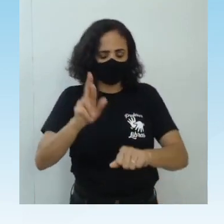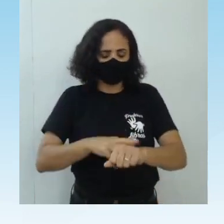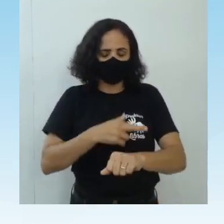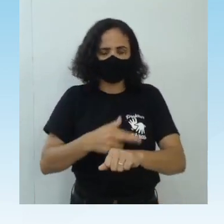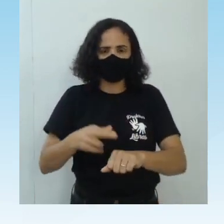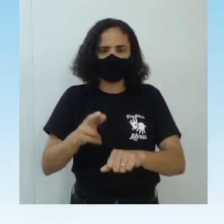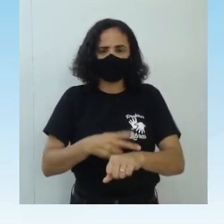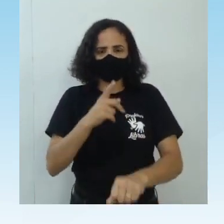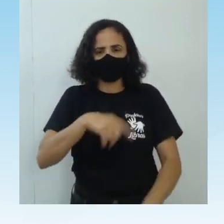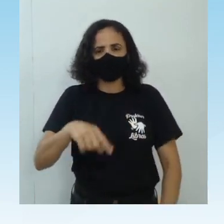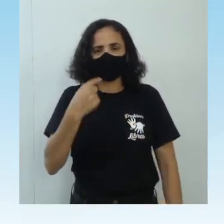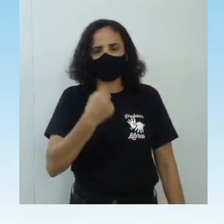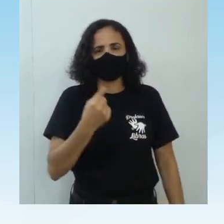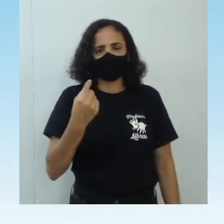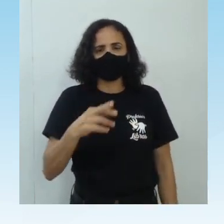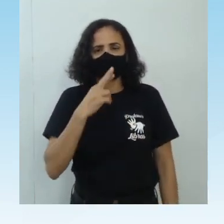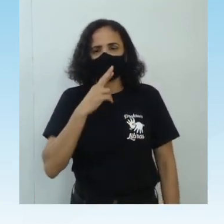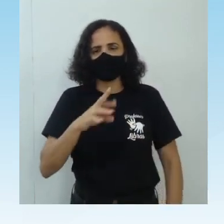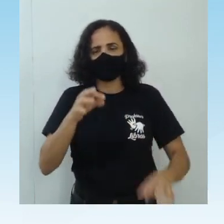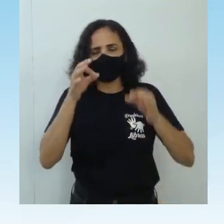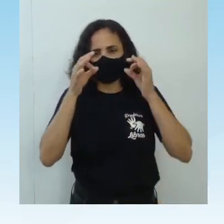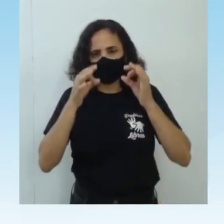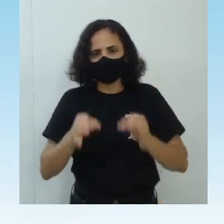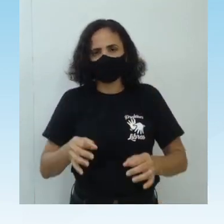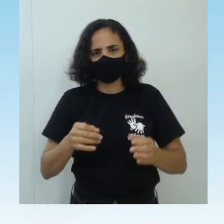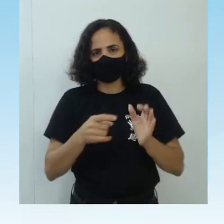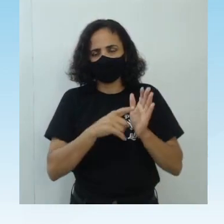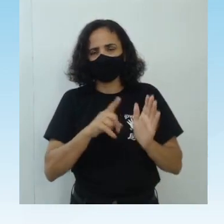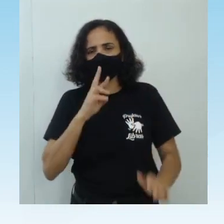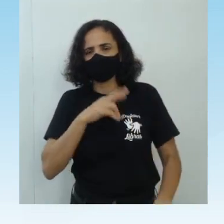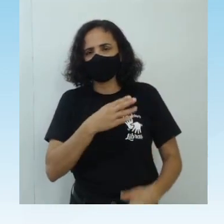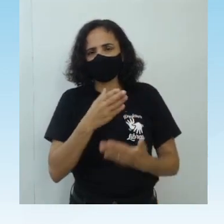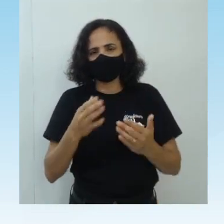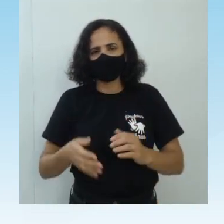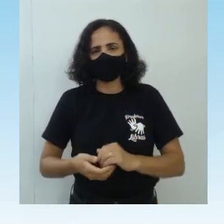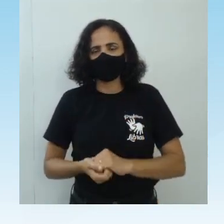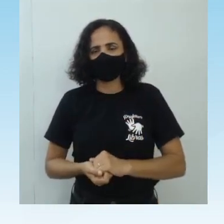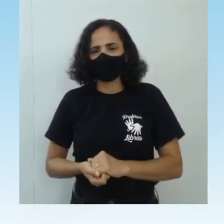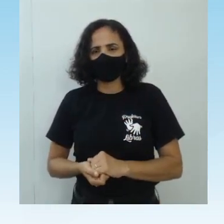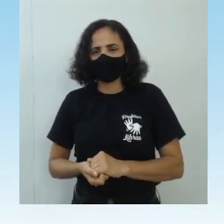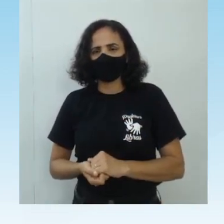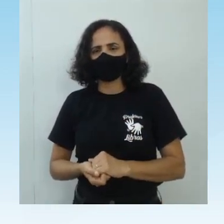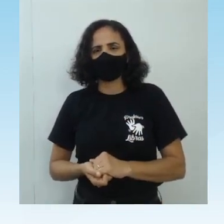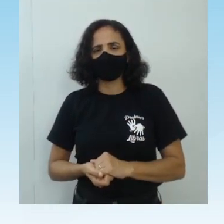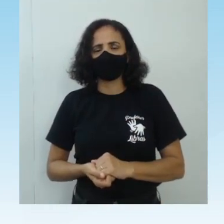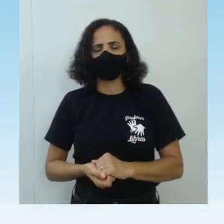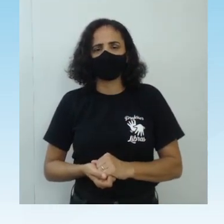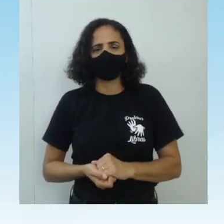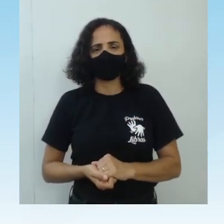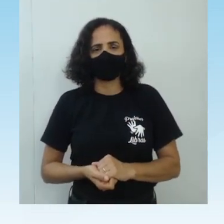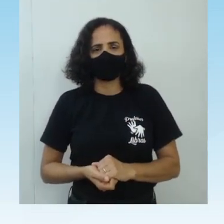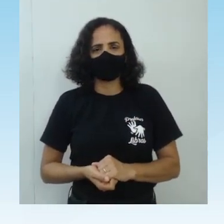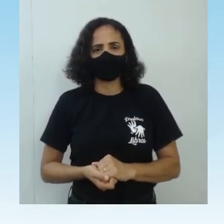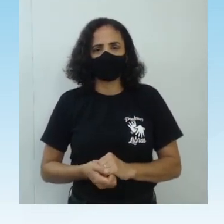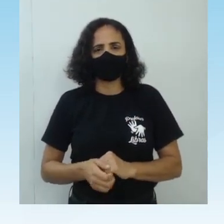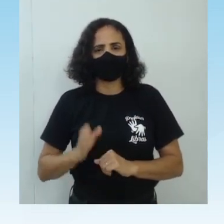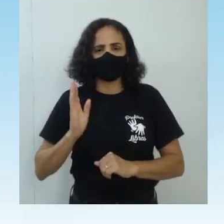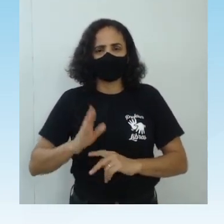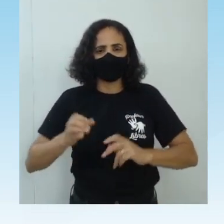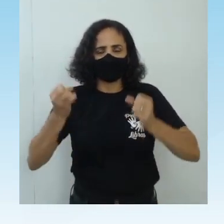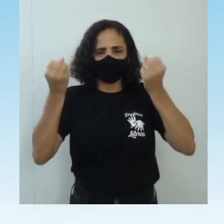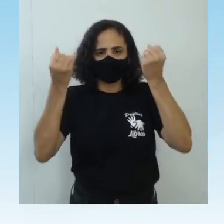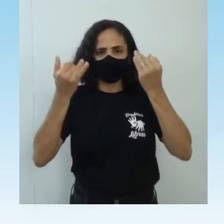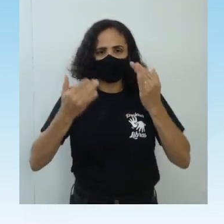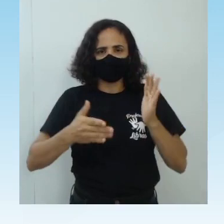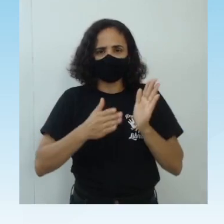dar um chocolate pra quem responder certinho coloca lá no meu Instagram a resposta muito bem então vejam só eu não disse pra vocês na pergunta